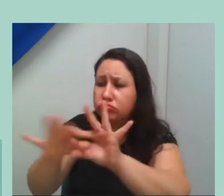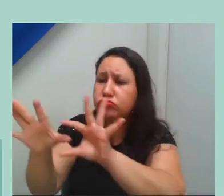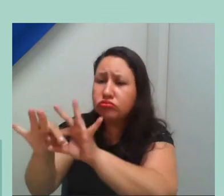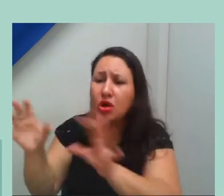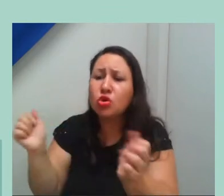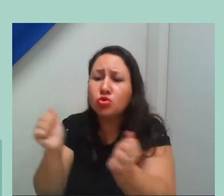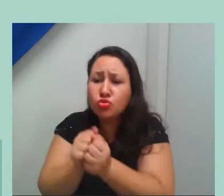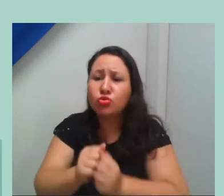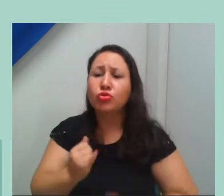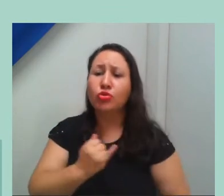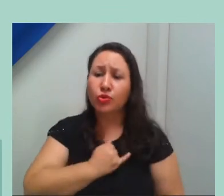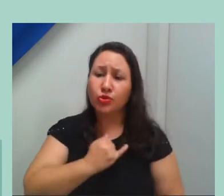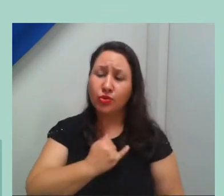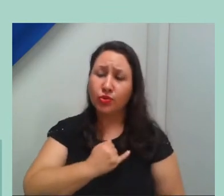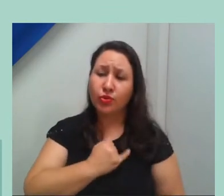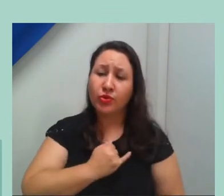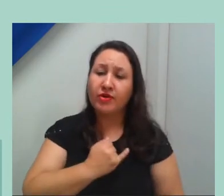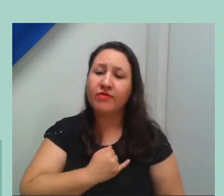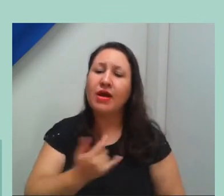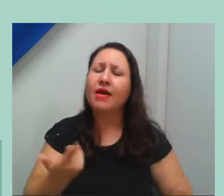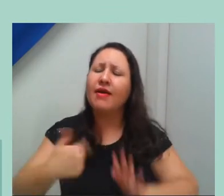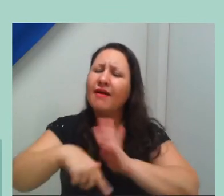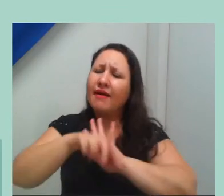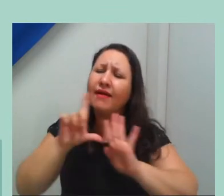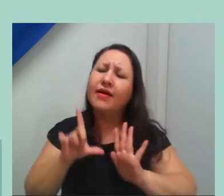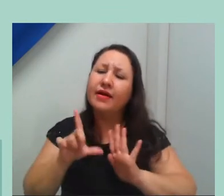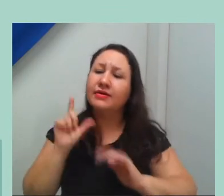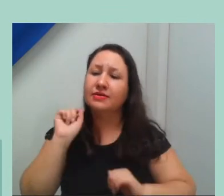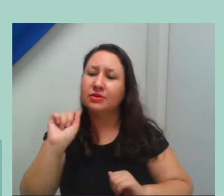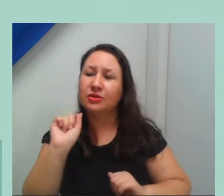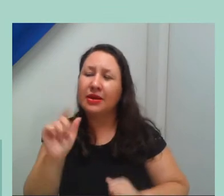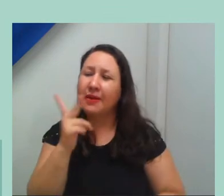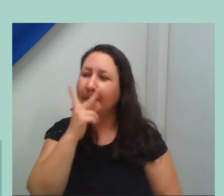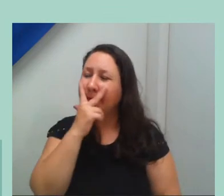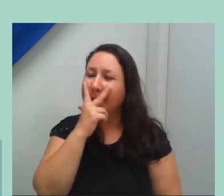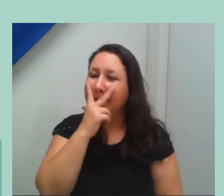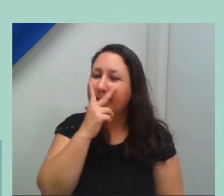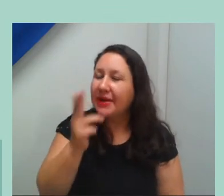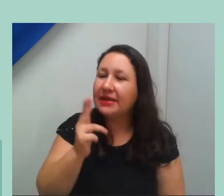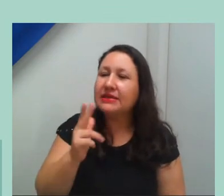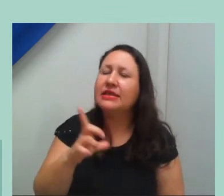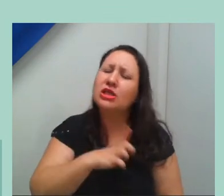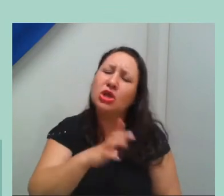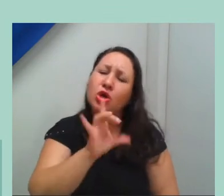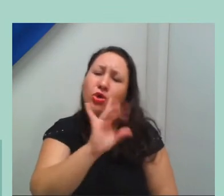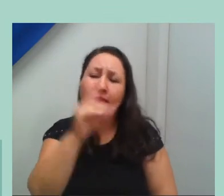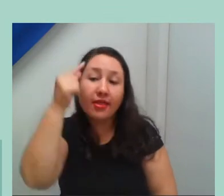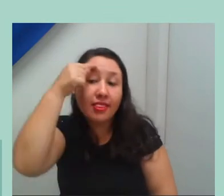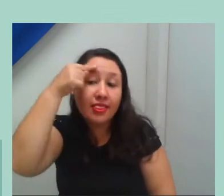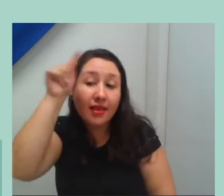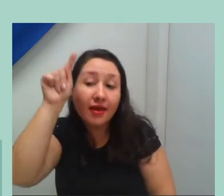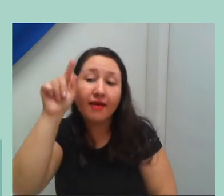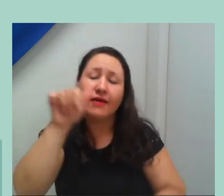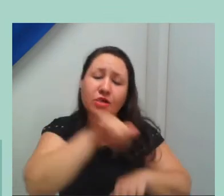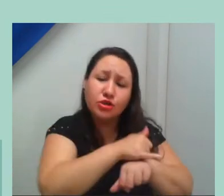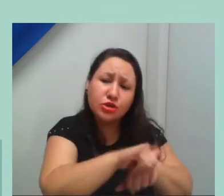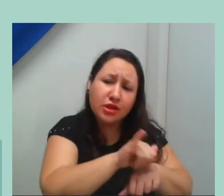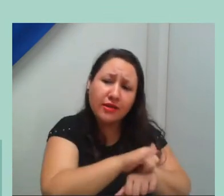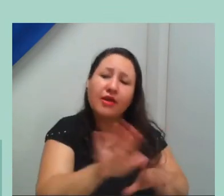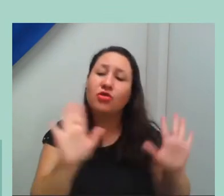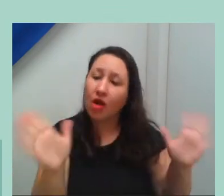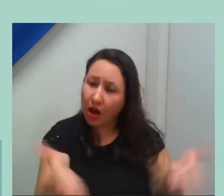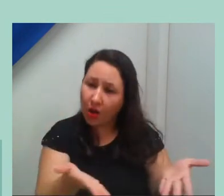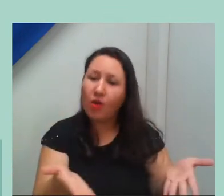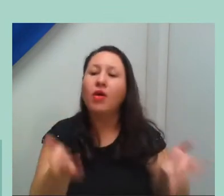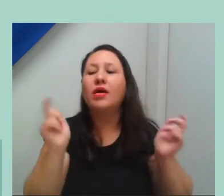fica cumprida aí. Antes, a verticalização, ela era um objetivo estratégico, dentro do nosso planejamento estratégico, e agora ela passou a ser obrigação, já